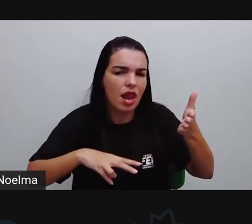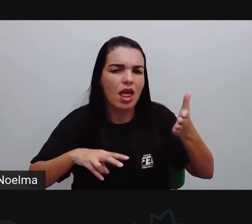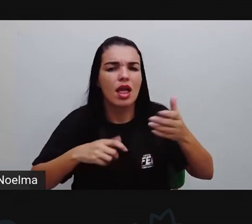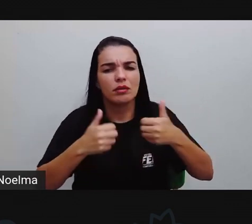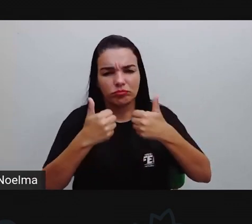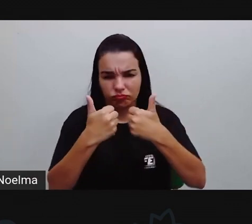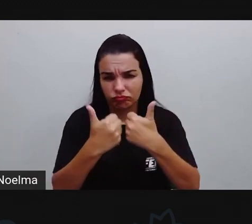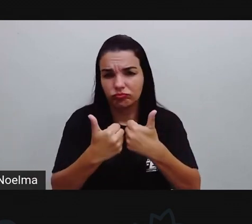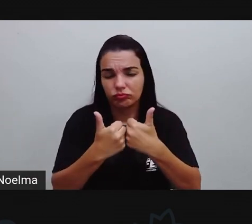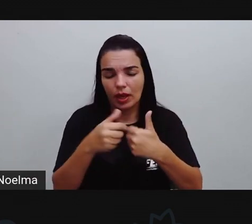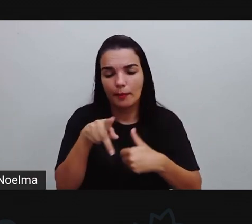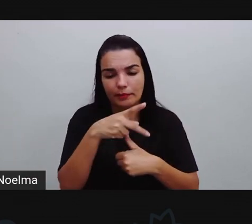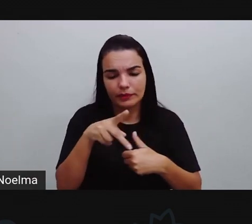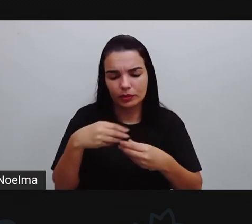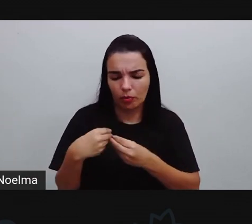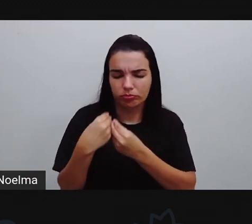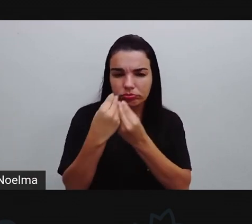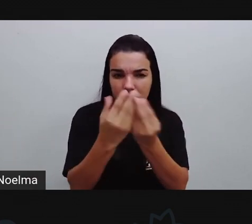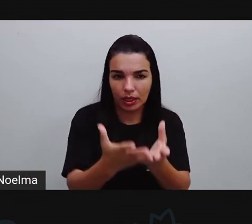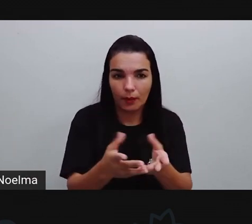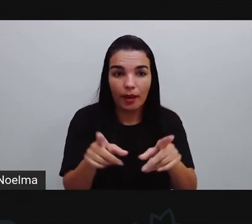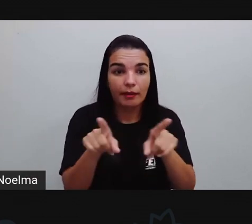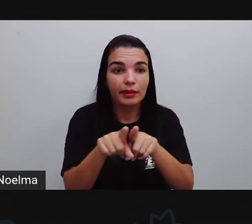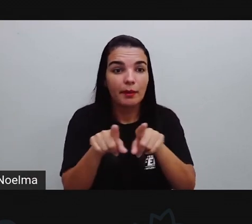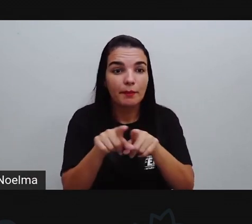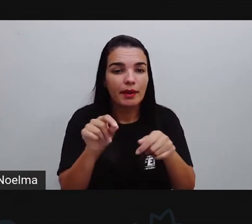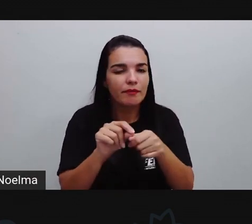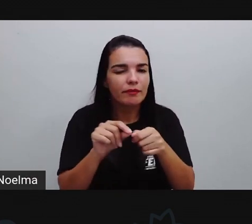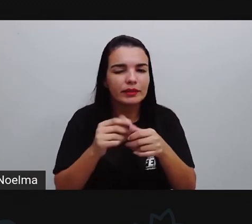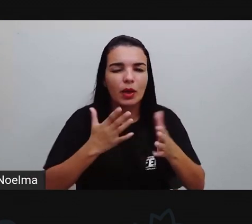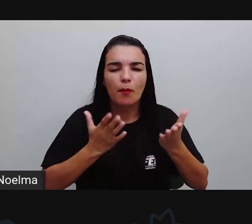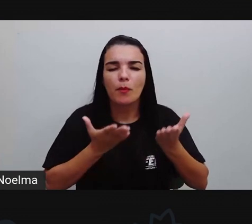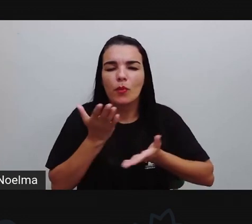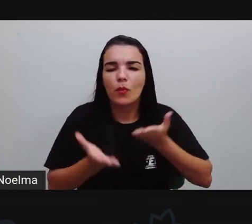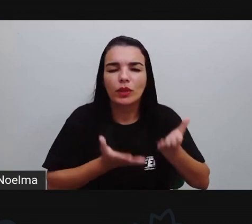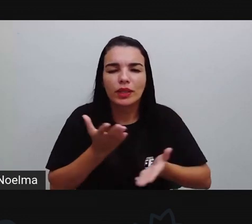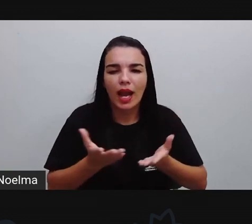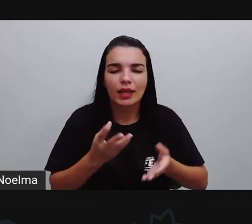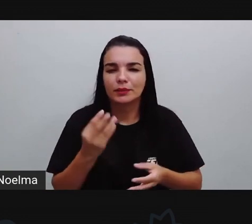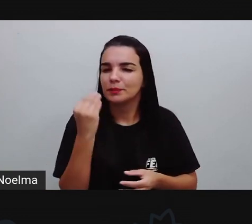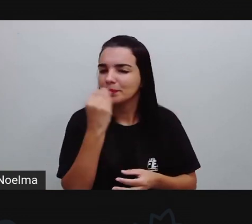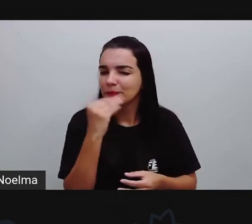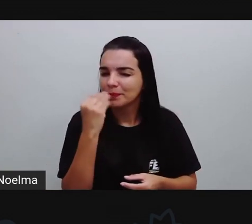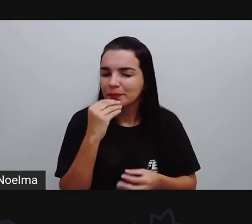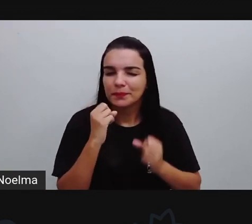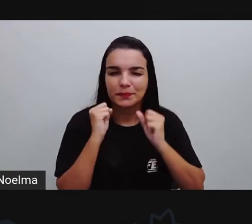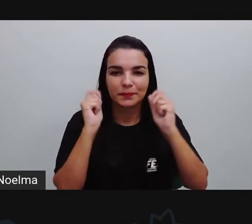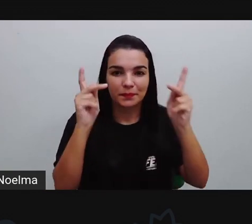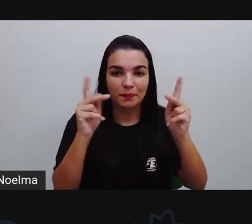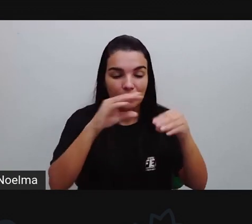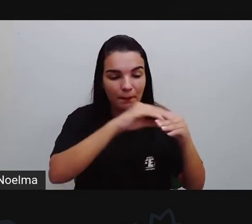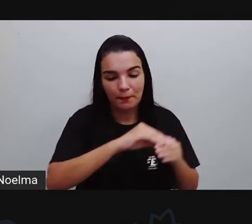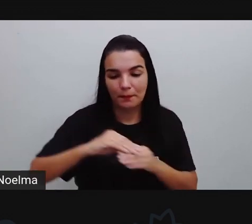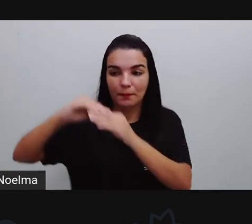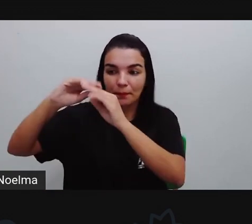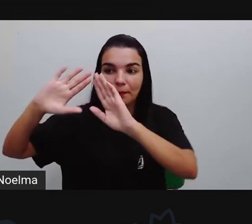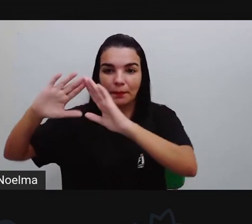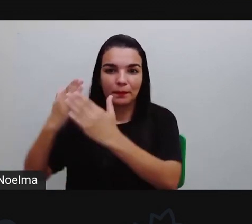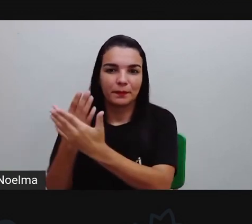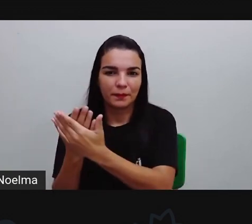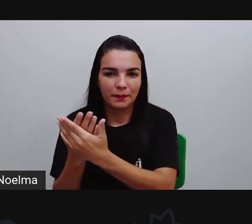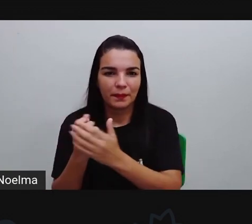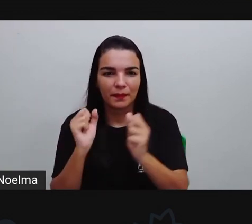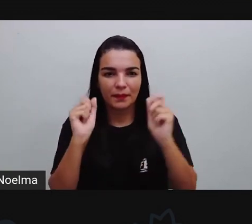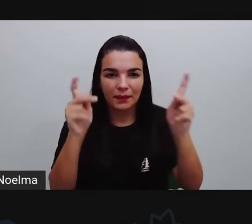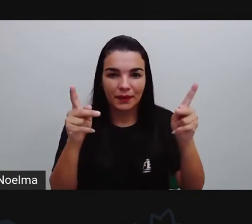dadas pelo seu professor e façam tudo com muito cuidado, com muito capricho, que devem ser envolvidos aí as escolas de vocês.